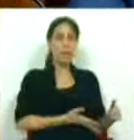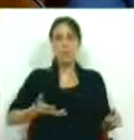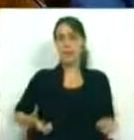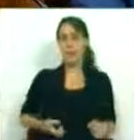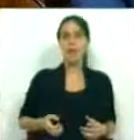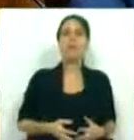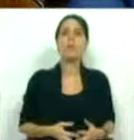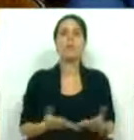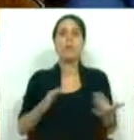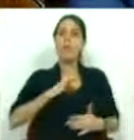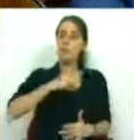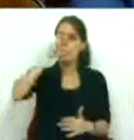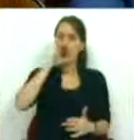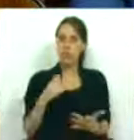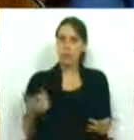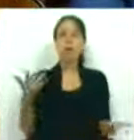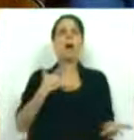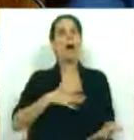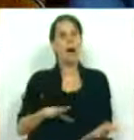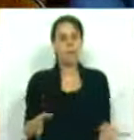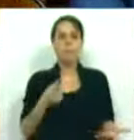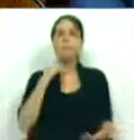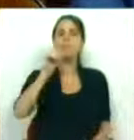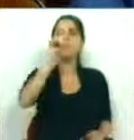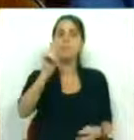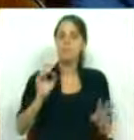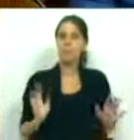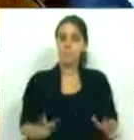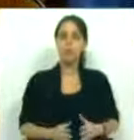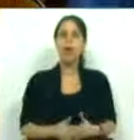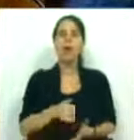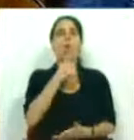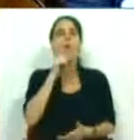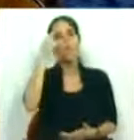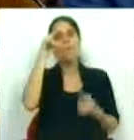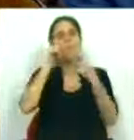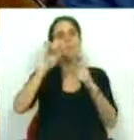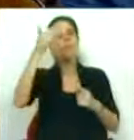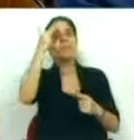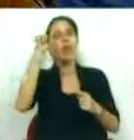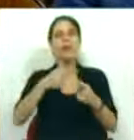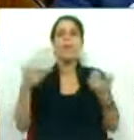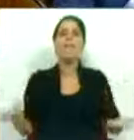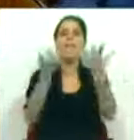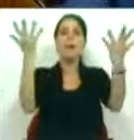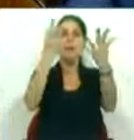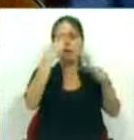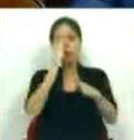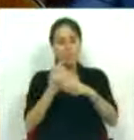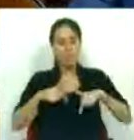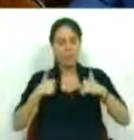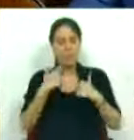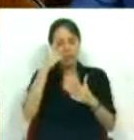desemprego. Sr. Ministro, gostava de colocar a seguinte questão. Como pretende o Governo estimular o empreendedorismo